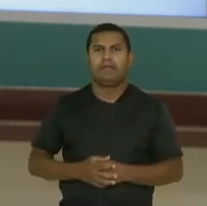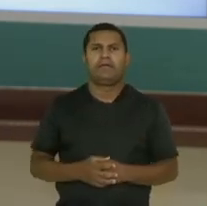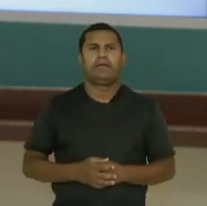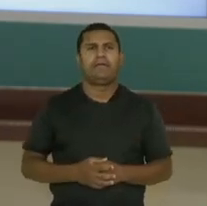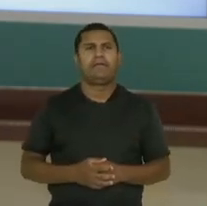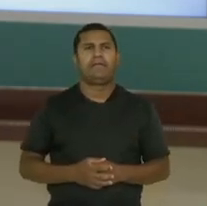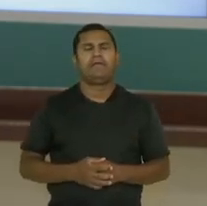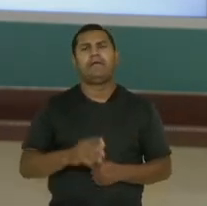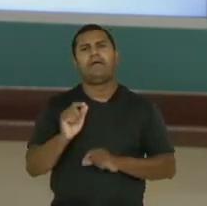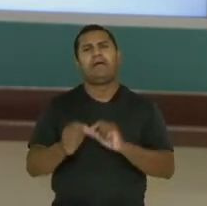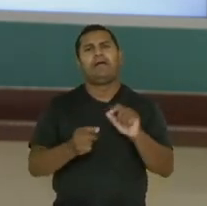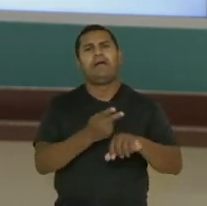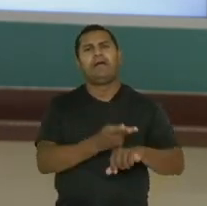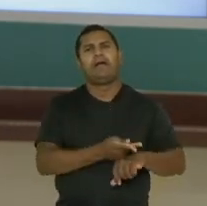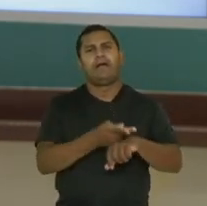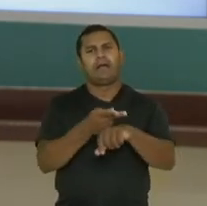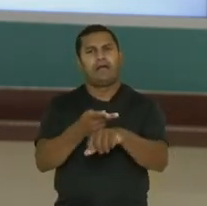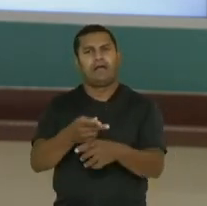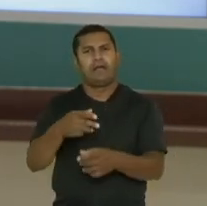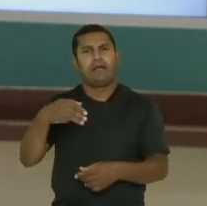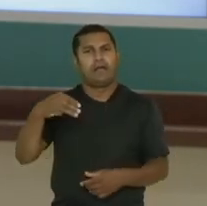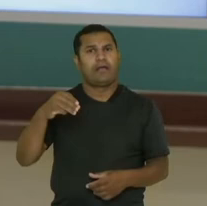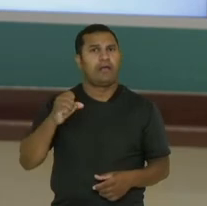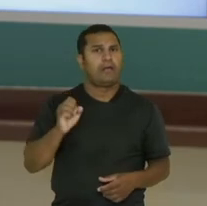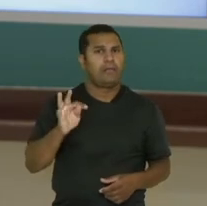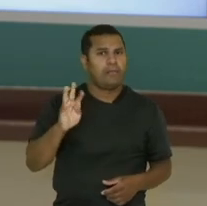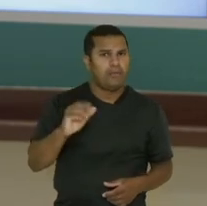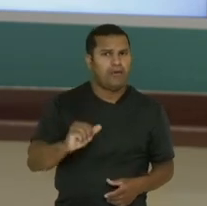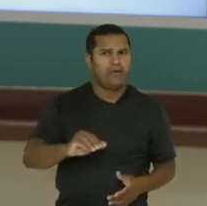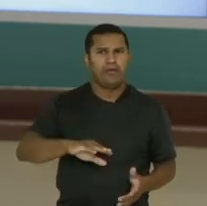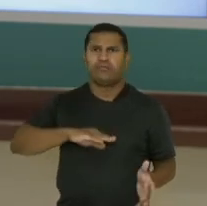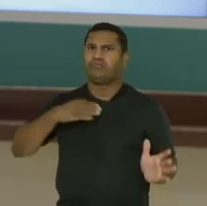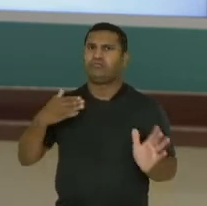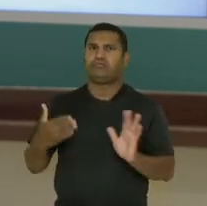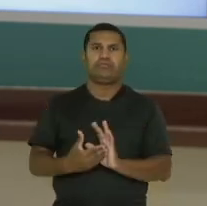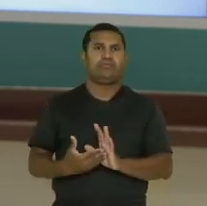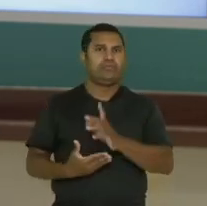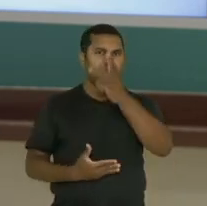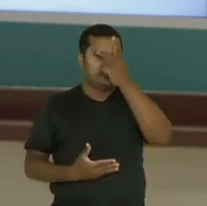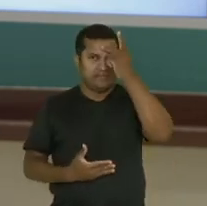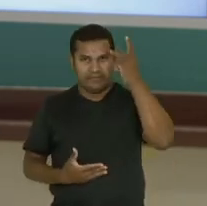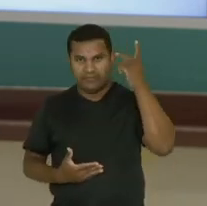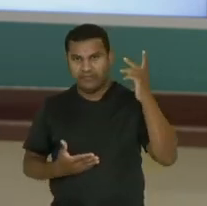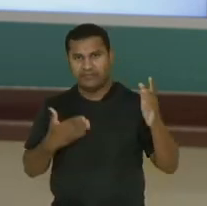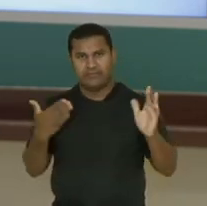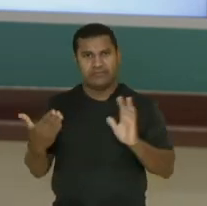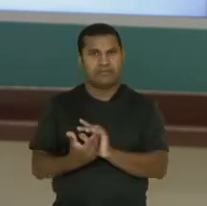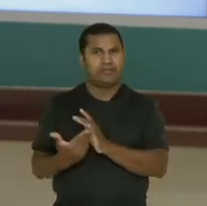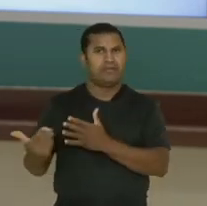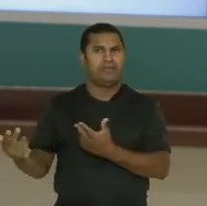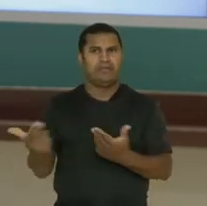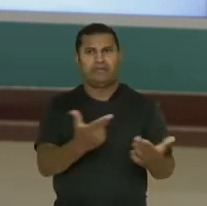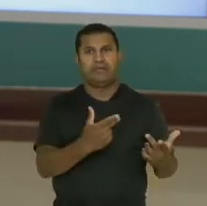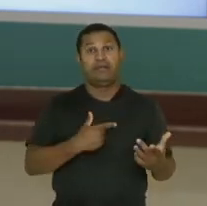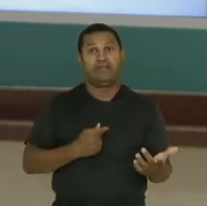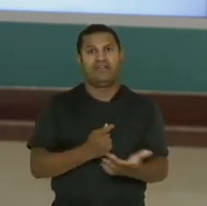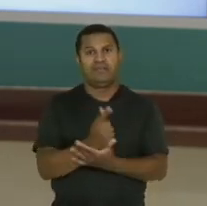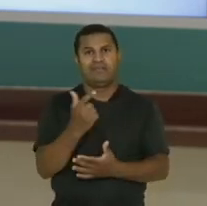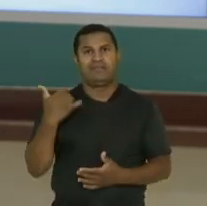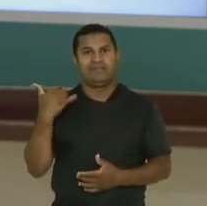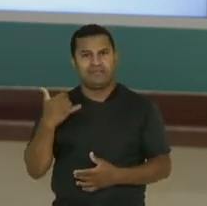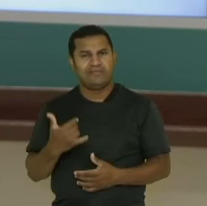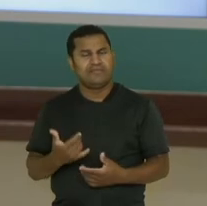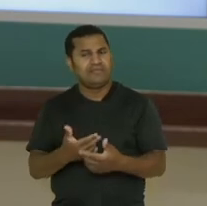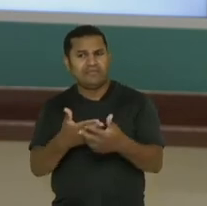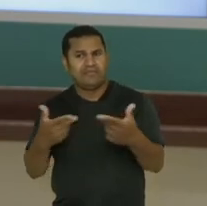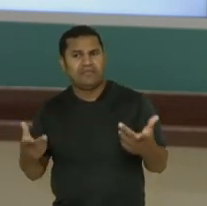Amostra. Claro que você não vai conseguir fazer a pesquisa com todo mundo ali do bairro, da localidade do seu café. Então, você vai pegar